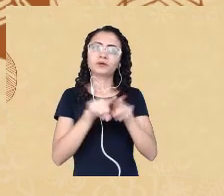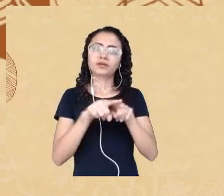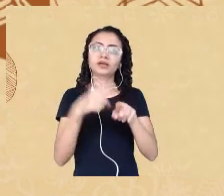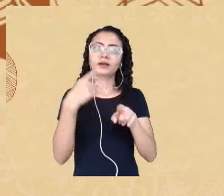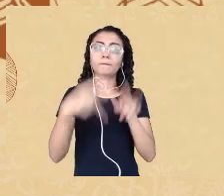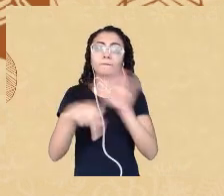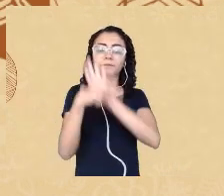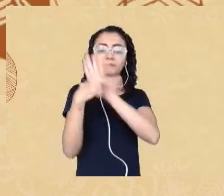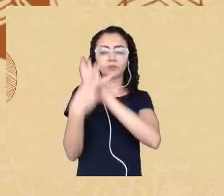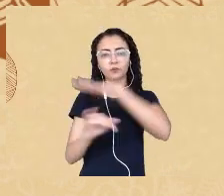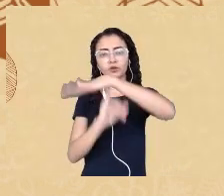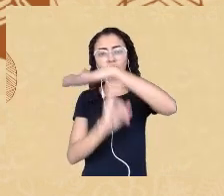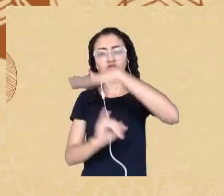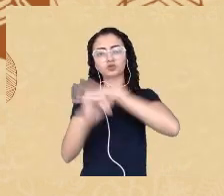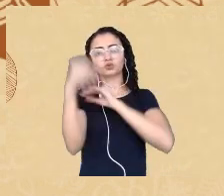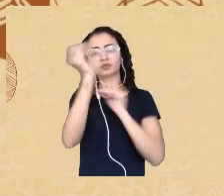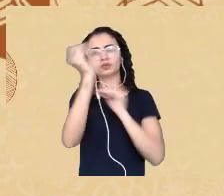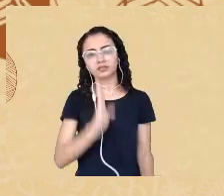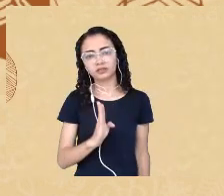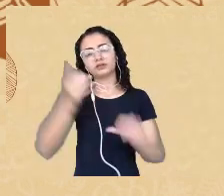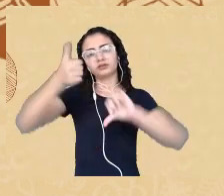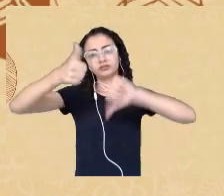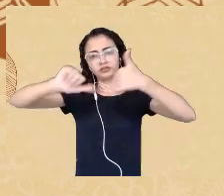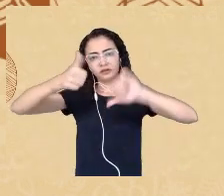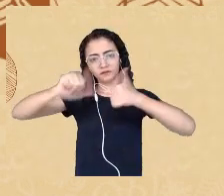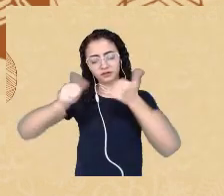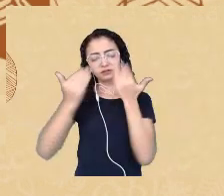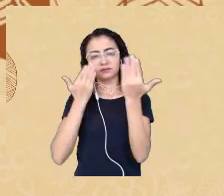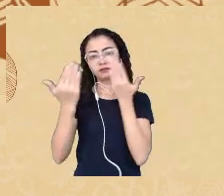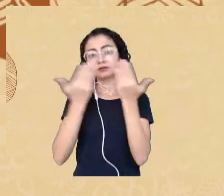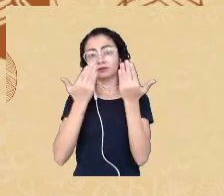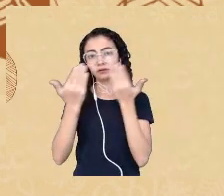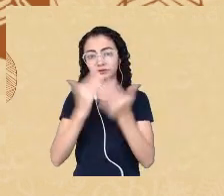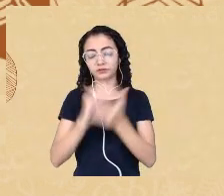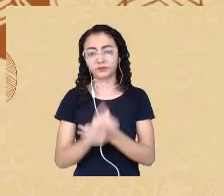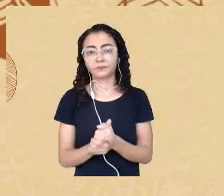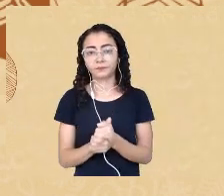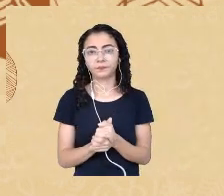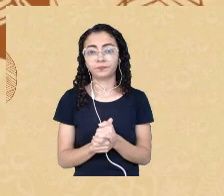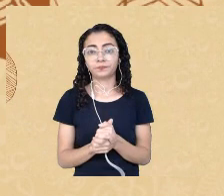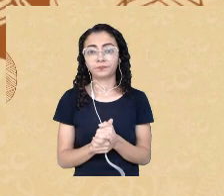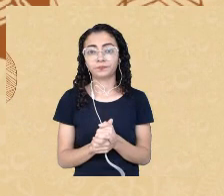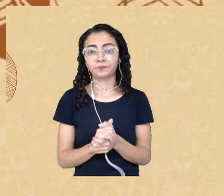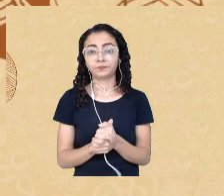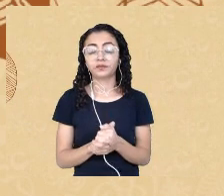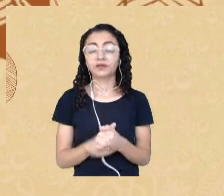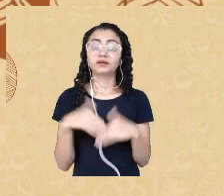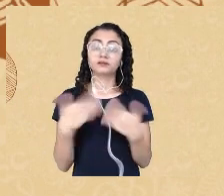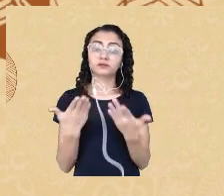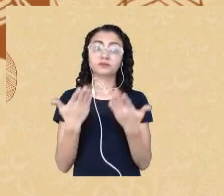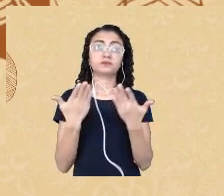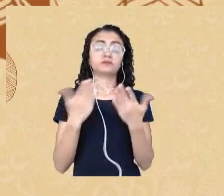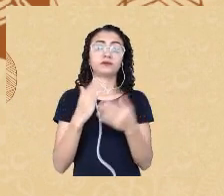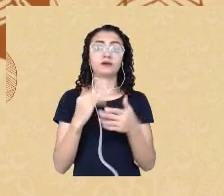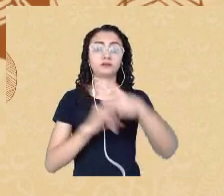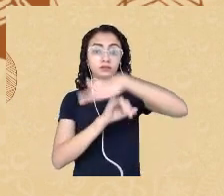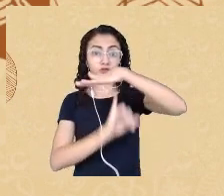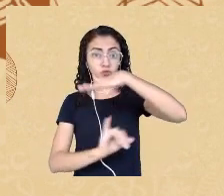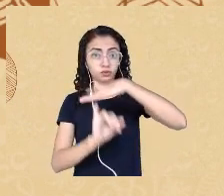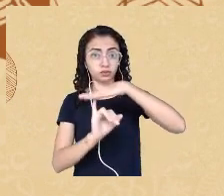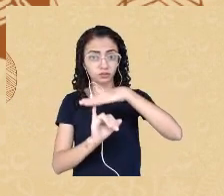Avaliação Psicológica, o IBAP, e ela é, e essa instituição, por exemplo, é a que realiza